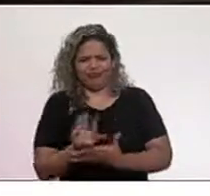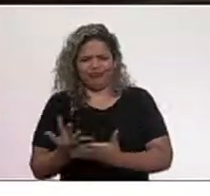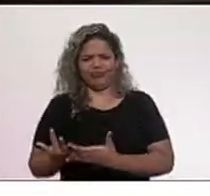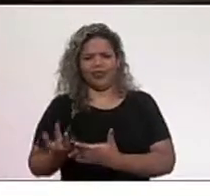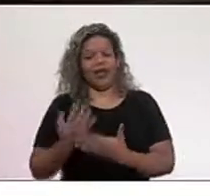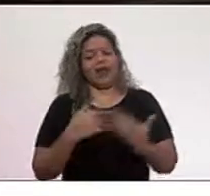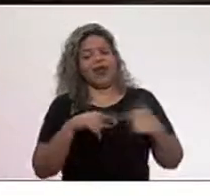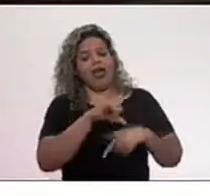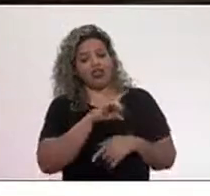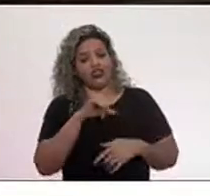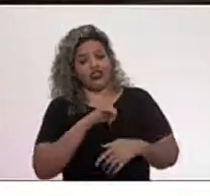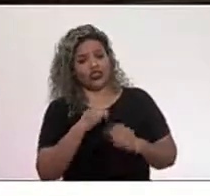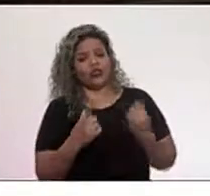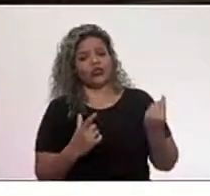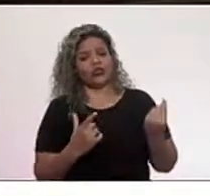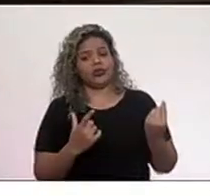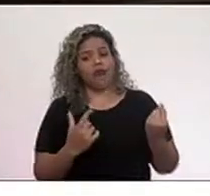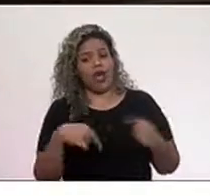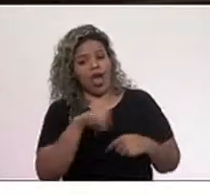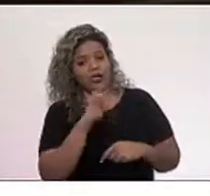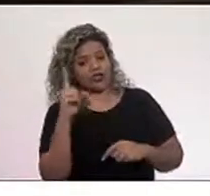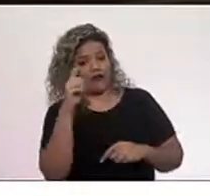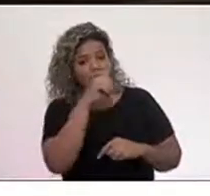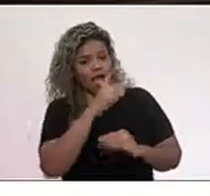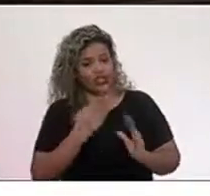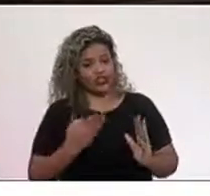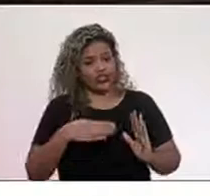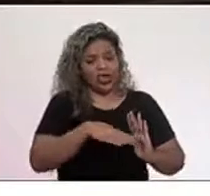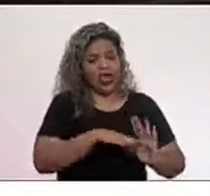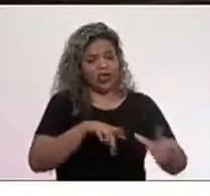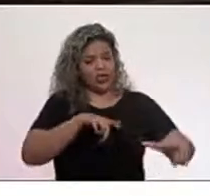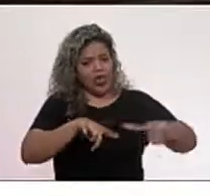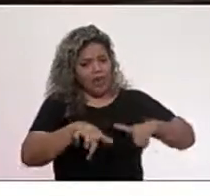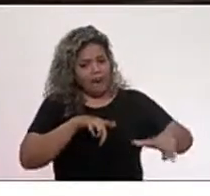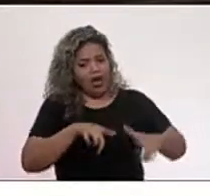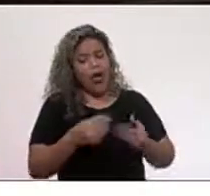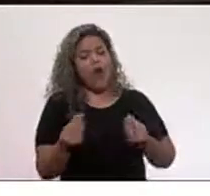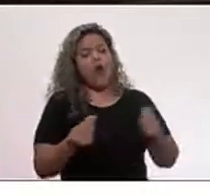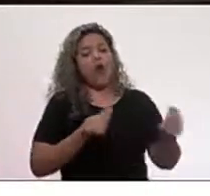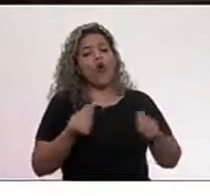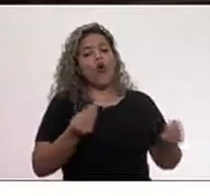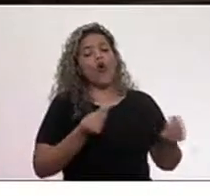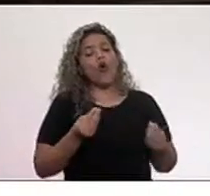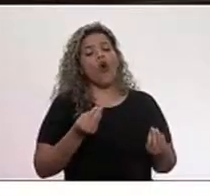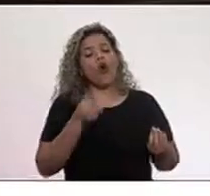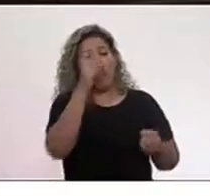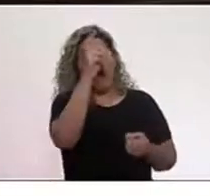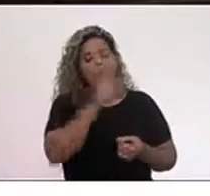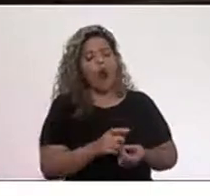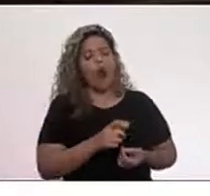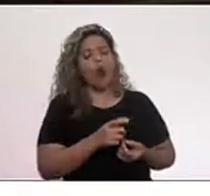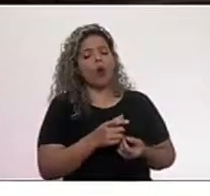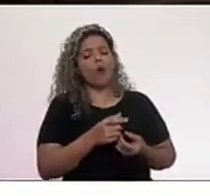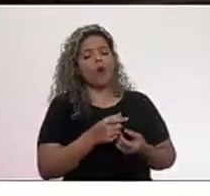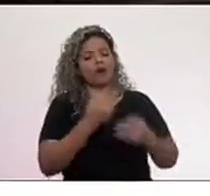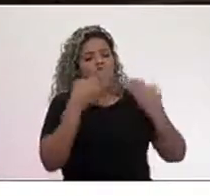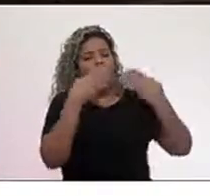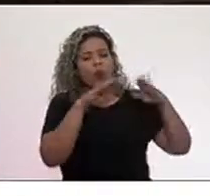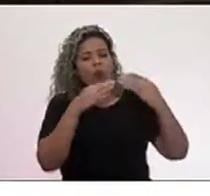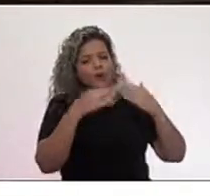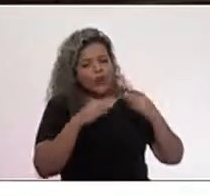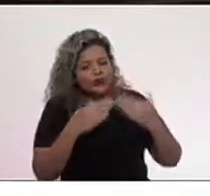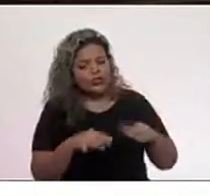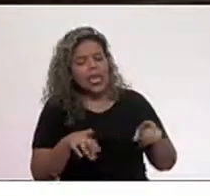que tiveram ali a dificuldade de chegar ao trabalho, vão ser reconduzidas a um